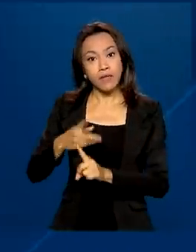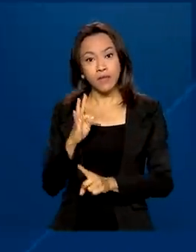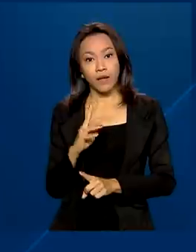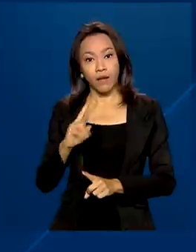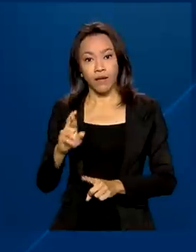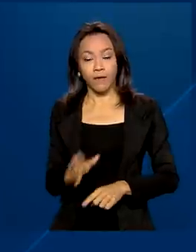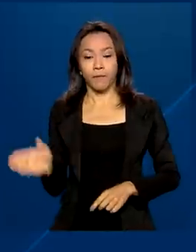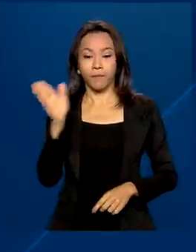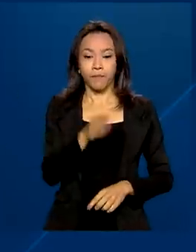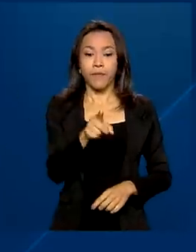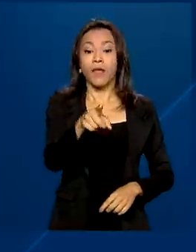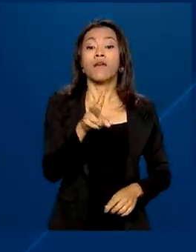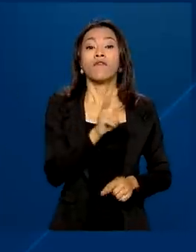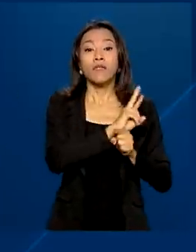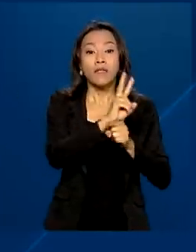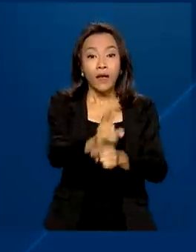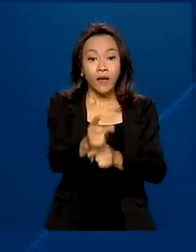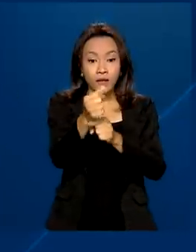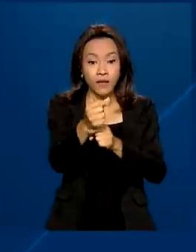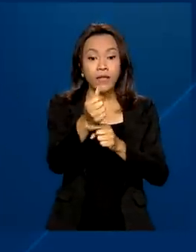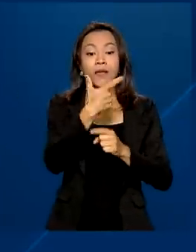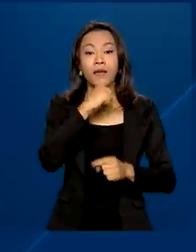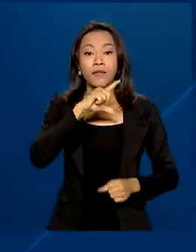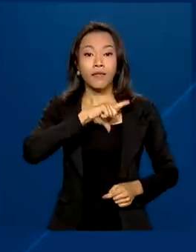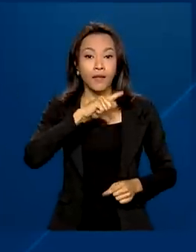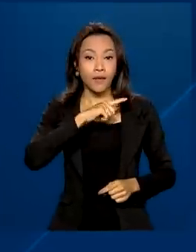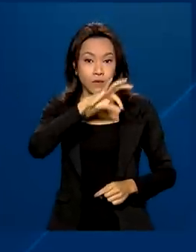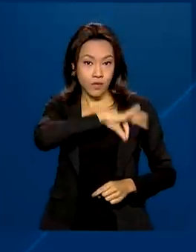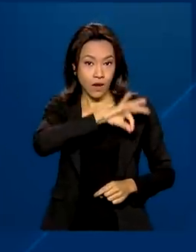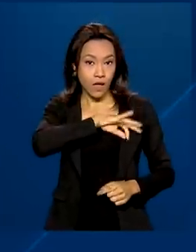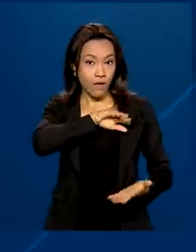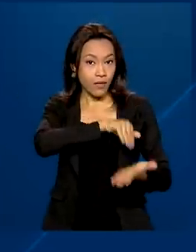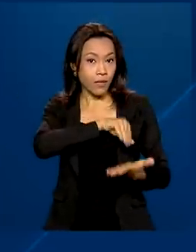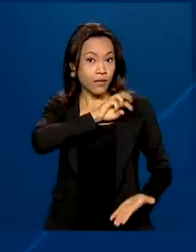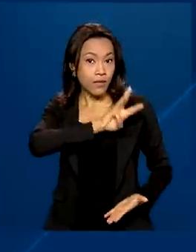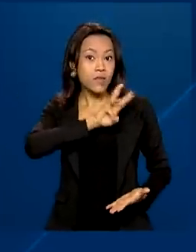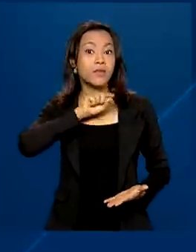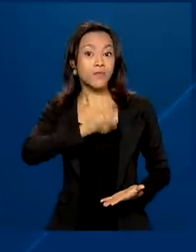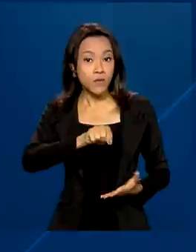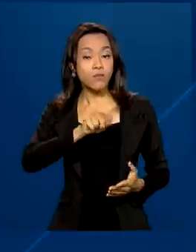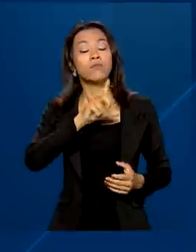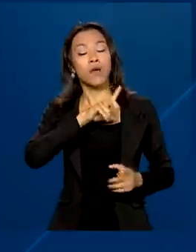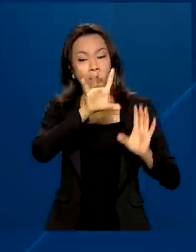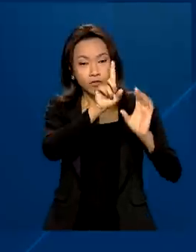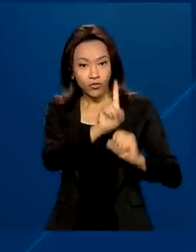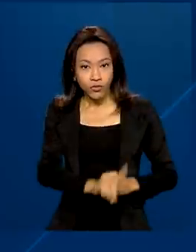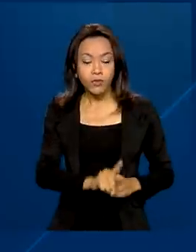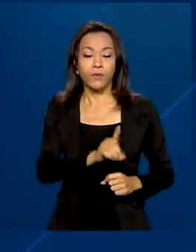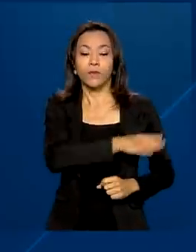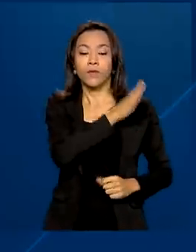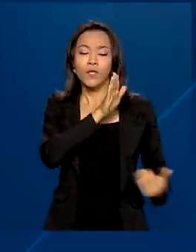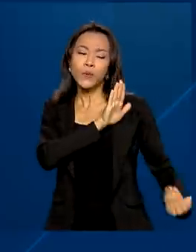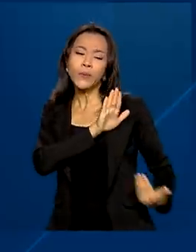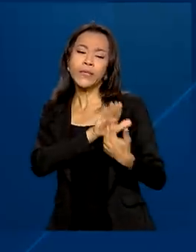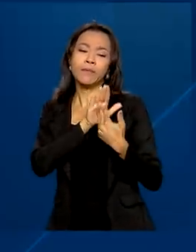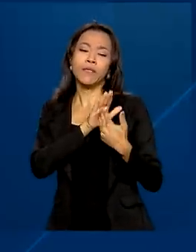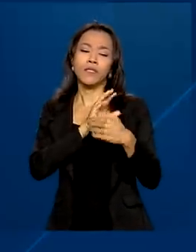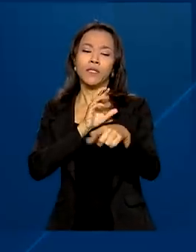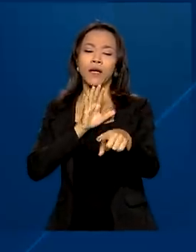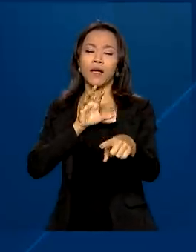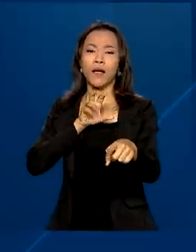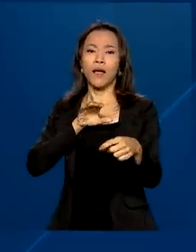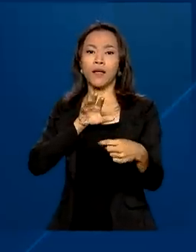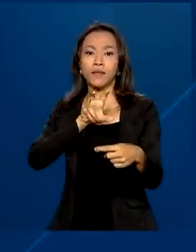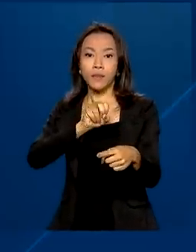disponibilizado para quem tem renda bruta mensal de até 3 mil reais e o limite de crédito será de até 50 mil